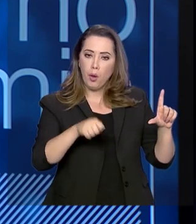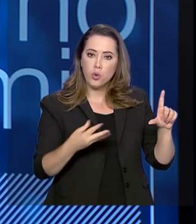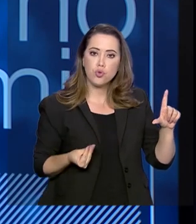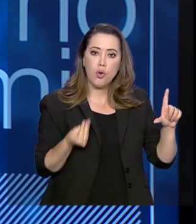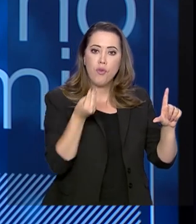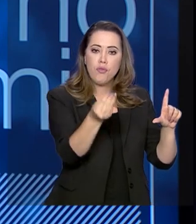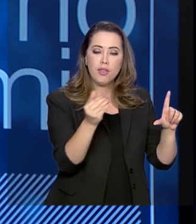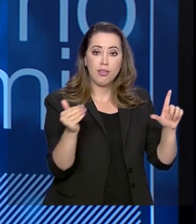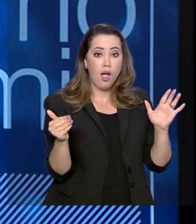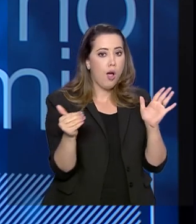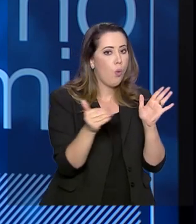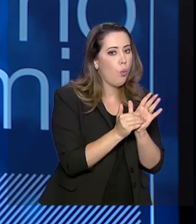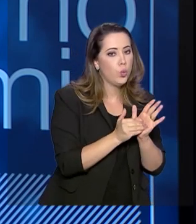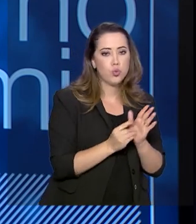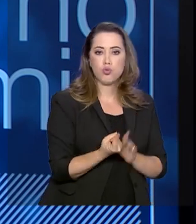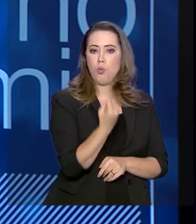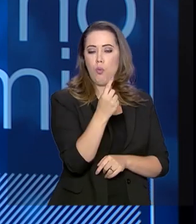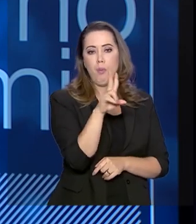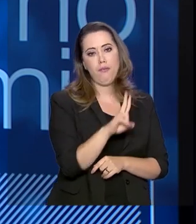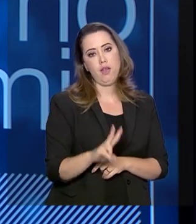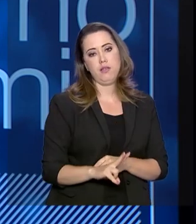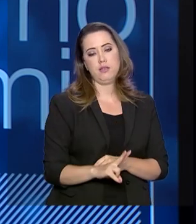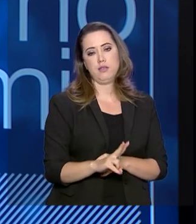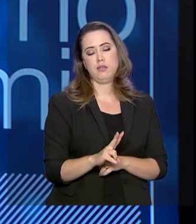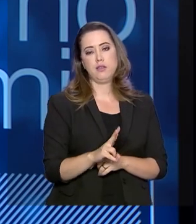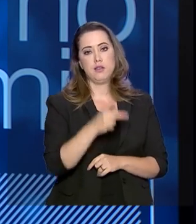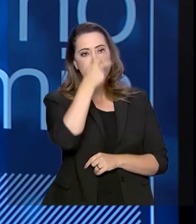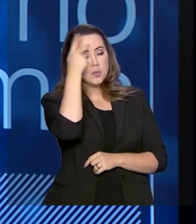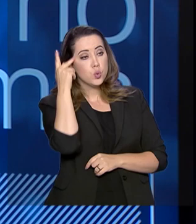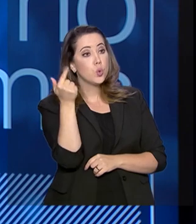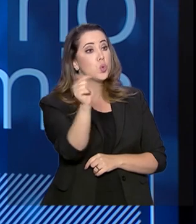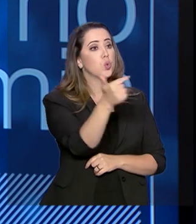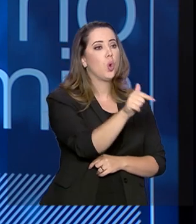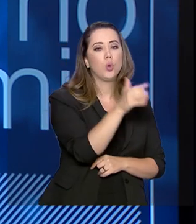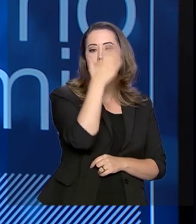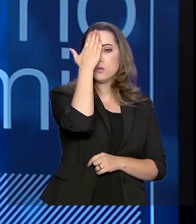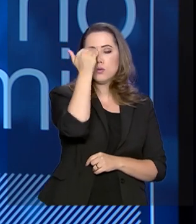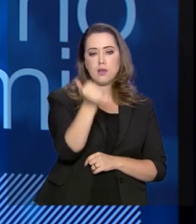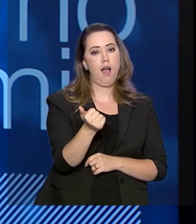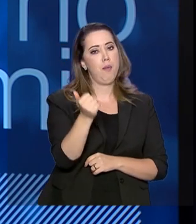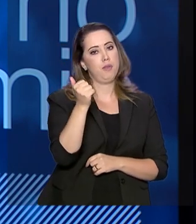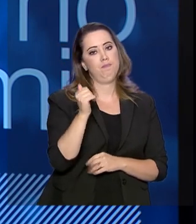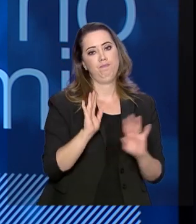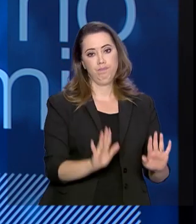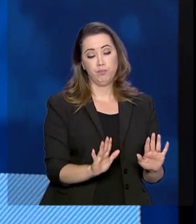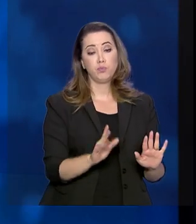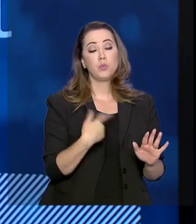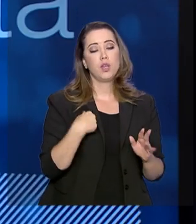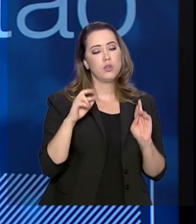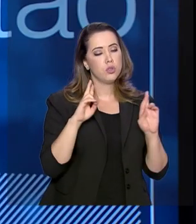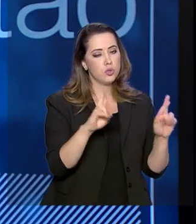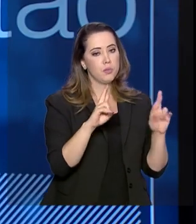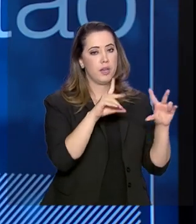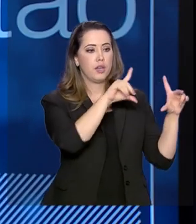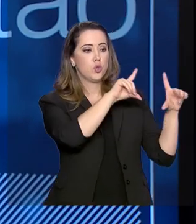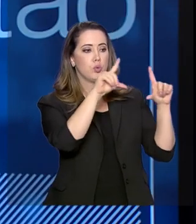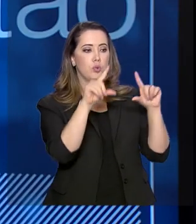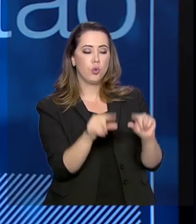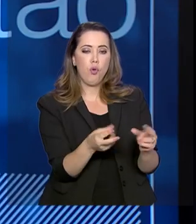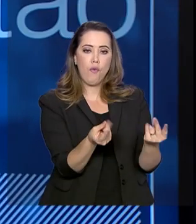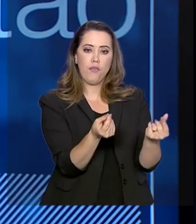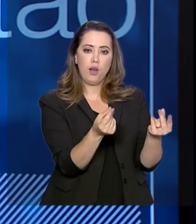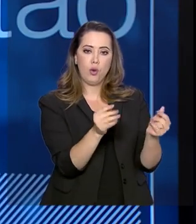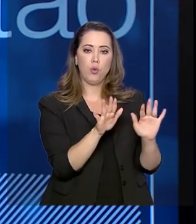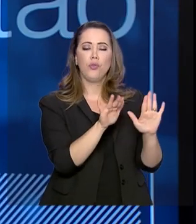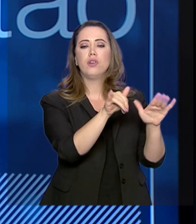dar um último lance fechado, ou seja, sem que os outros licitantes estejam vendo aquele lance. E a gente espera, com isso, reduzir ainda mais o